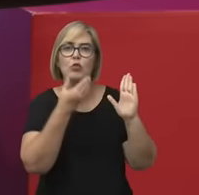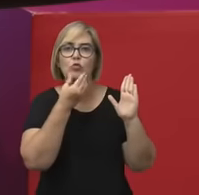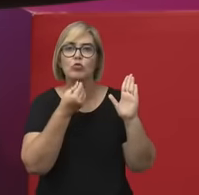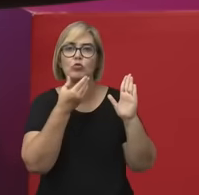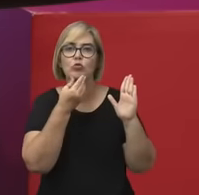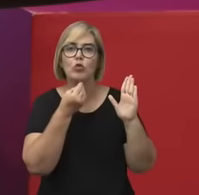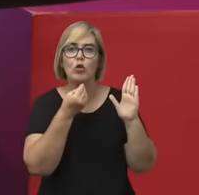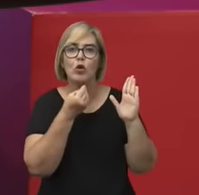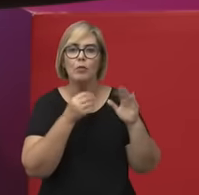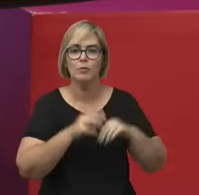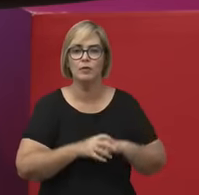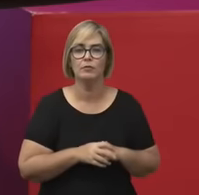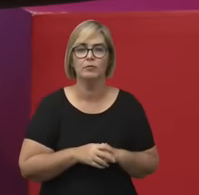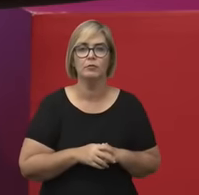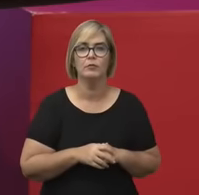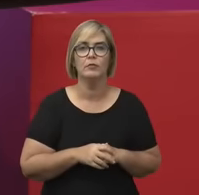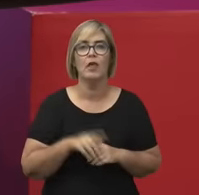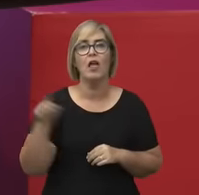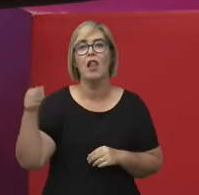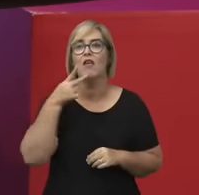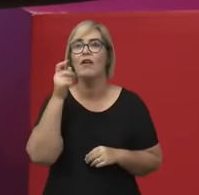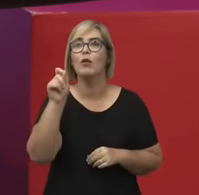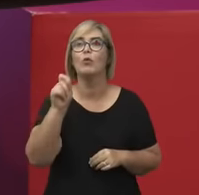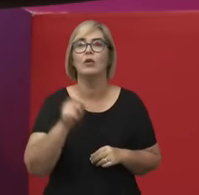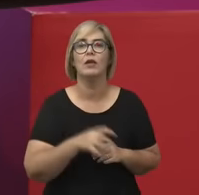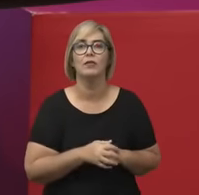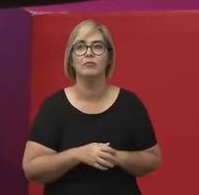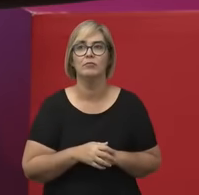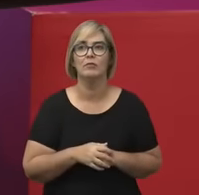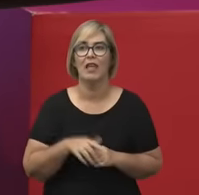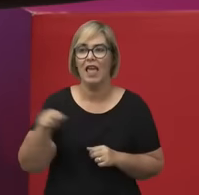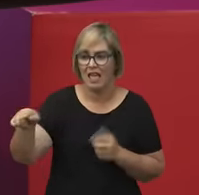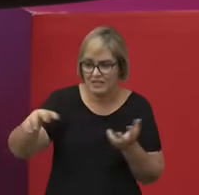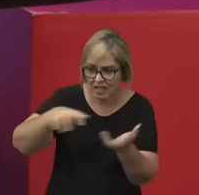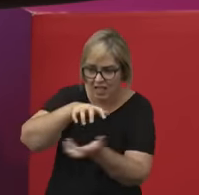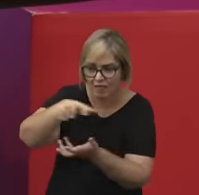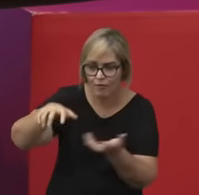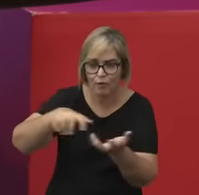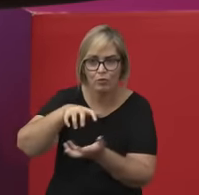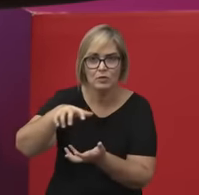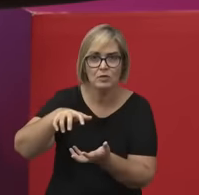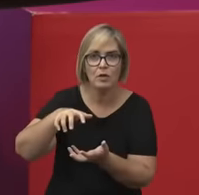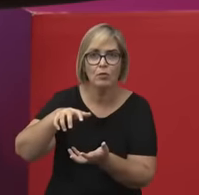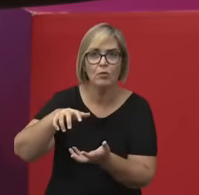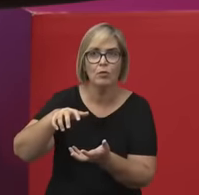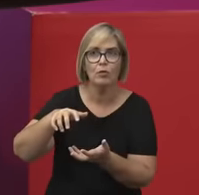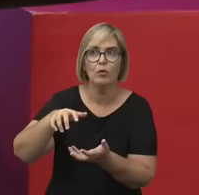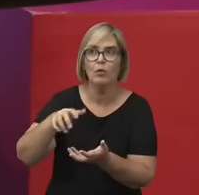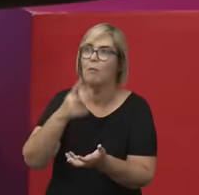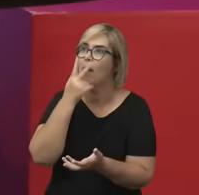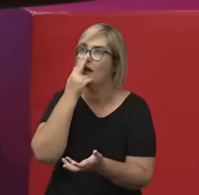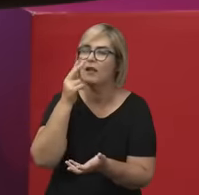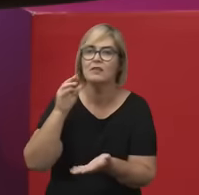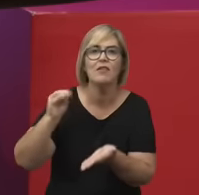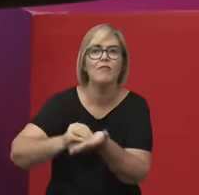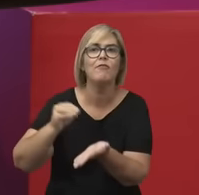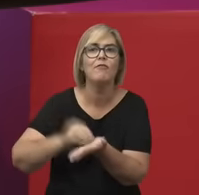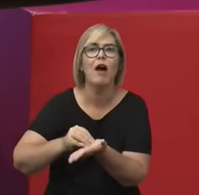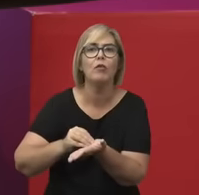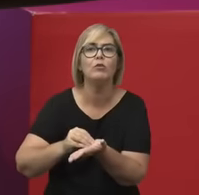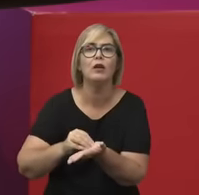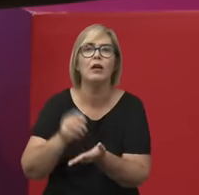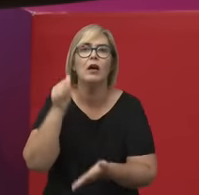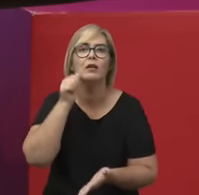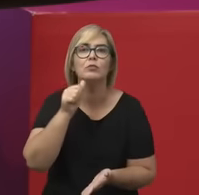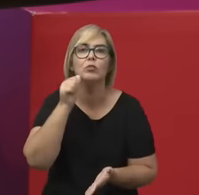Olympe de Gouges diz que essa revolução não é incompleta, é uma revolução que não inclui a cidadania feminina.